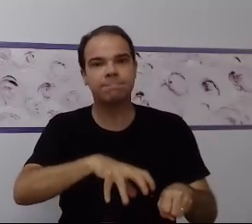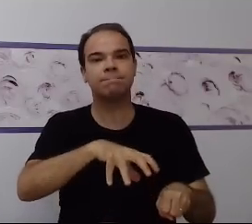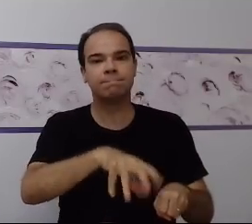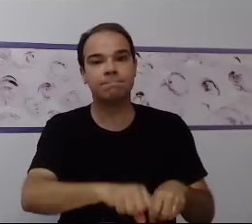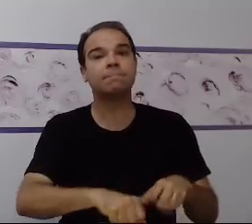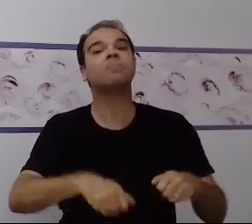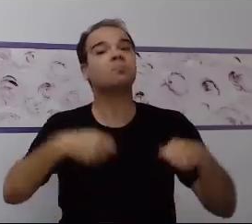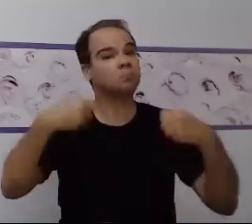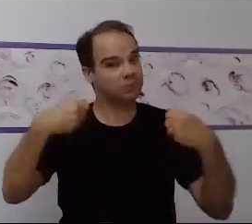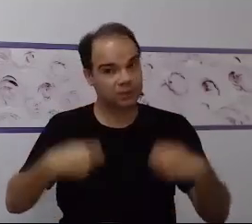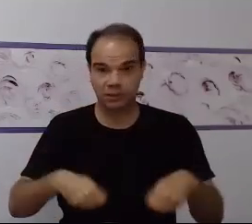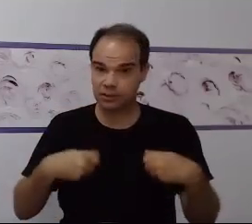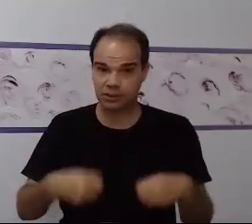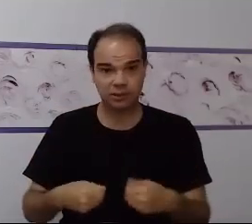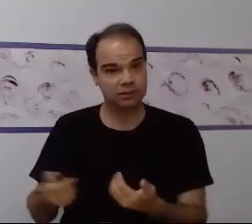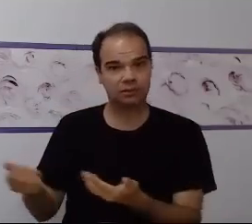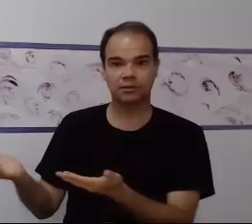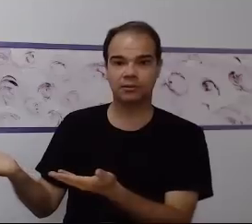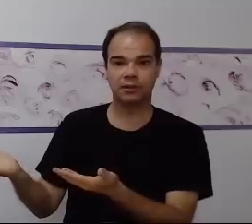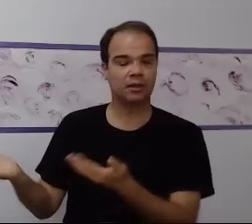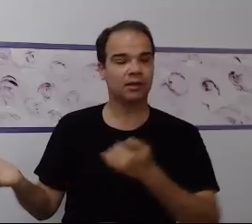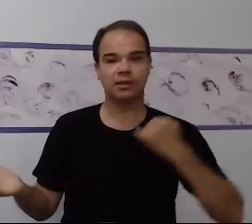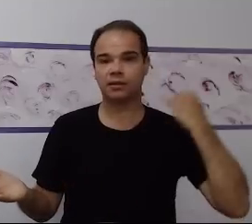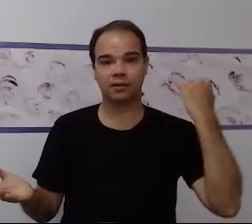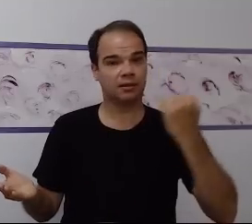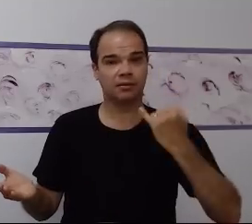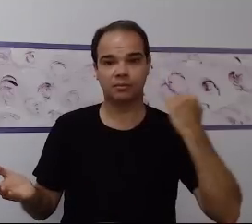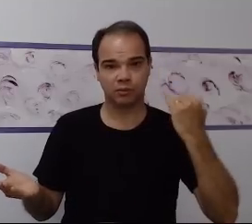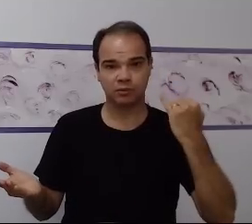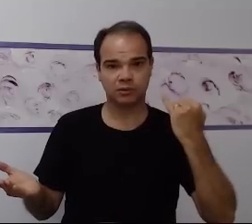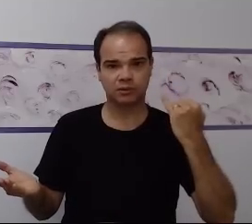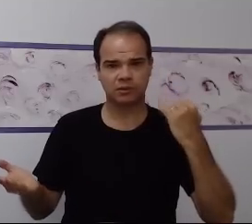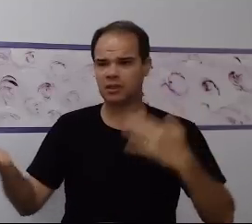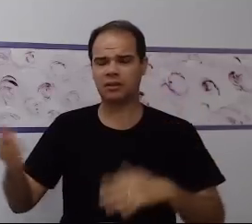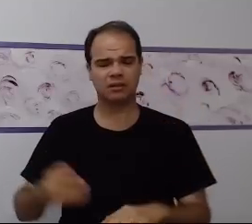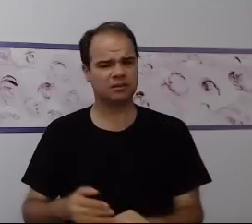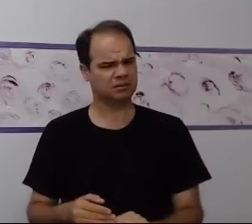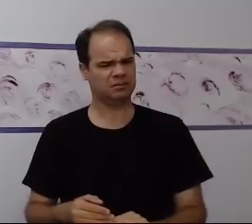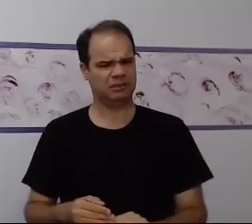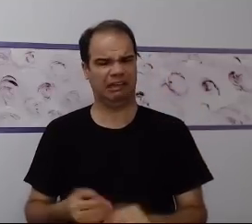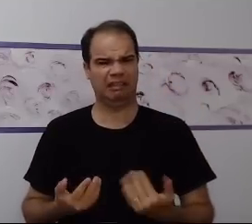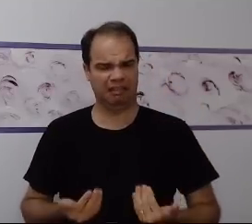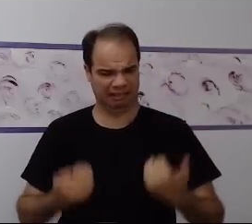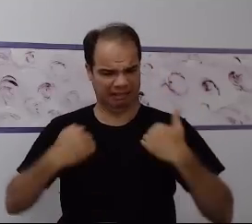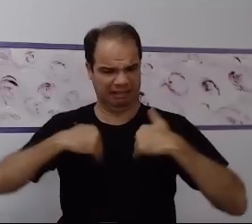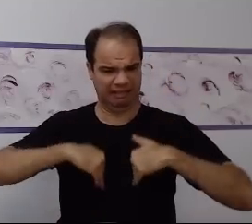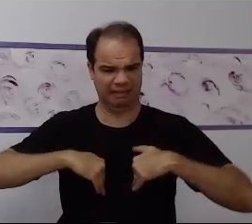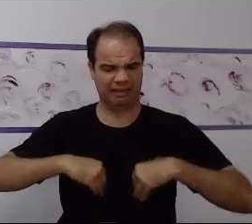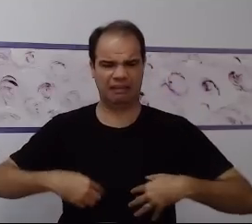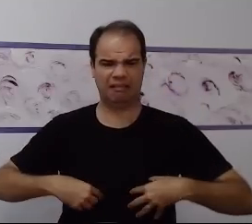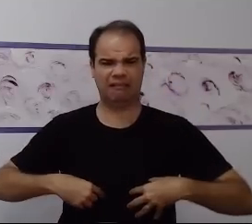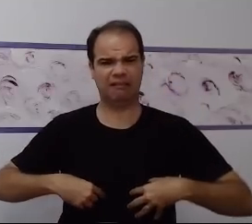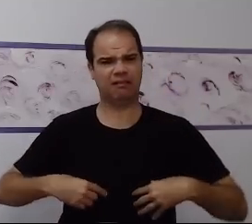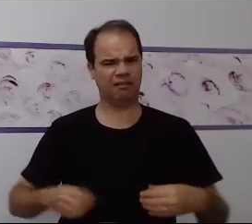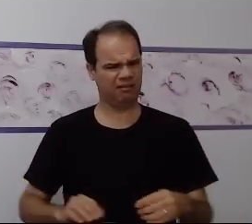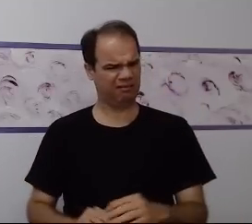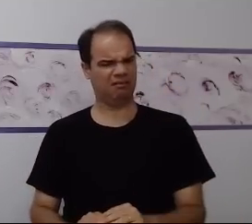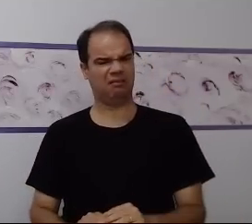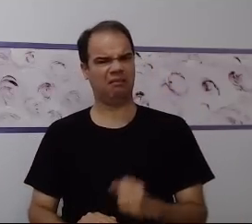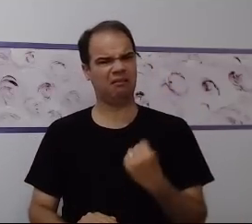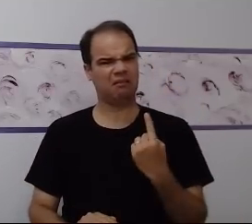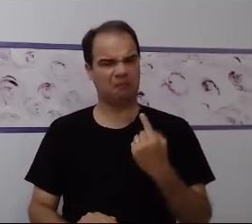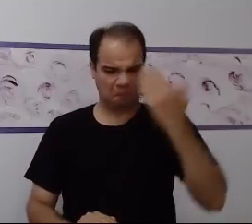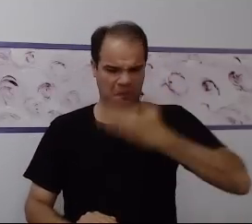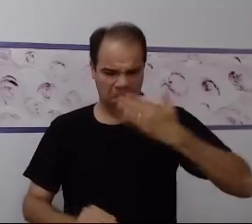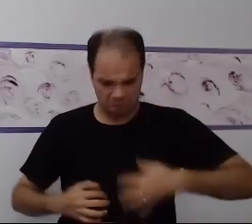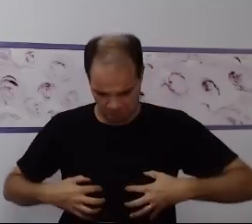é complexo. Imagine para que uma criança já tenha uma deficiência e entender como isso aqui está dentro de mim. O que é isso? Então, é algo bem complexo. cada